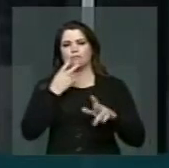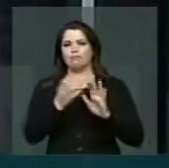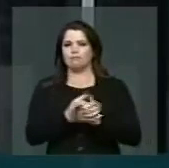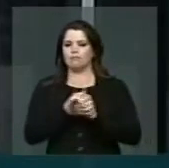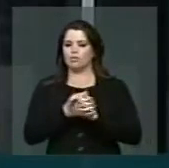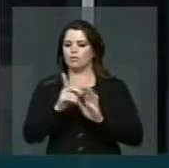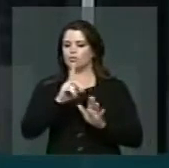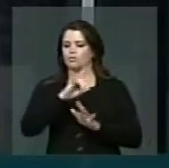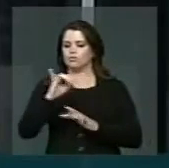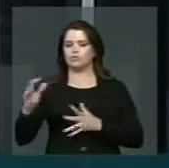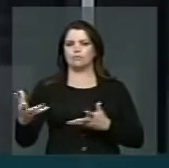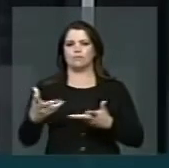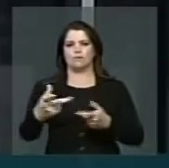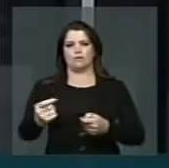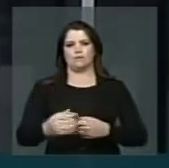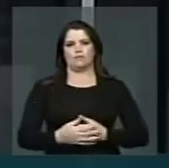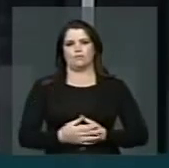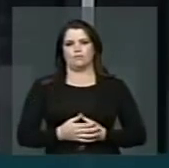esse dia maravilhoso.